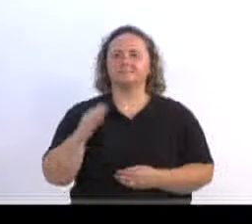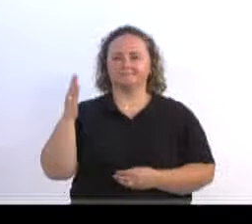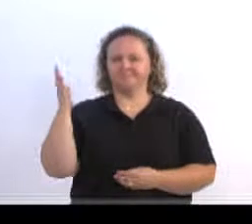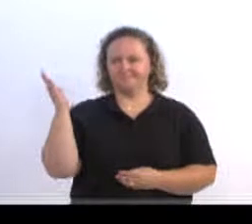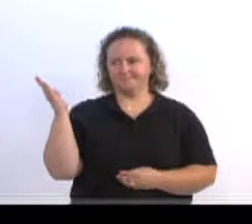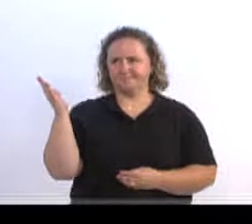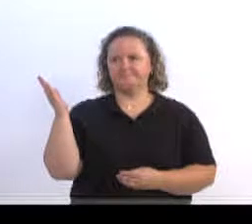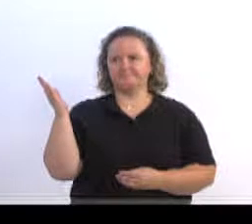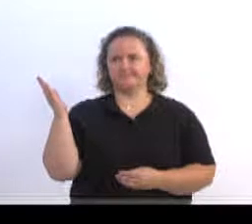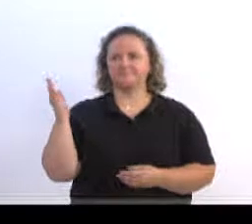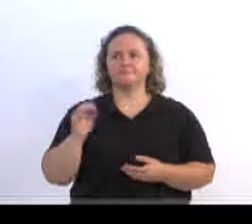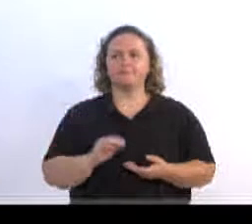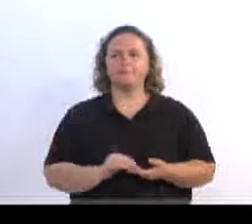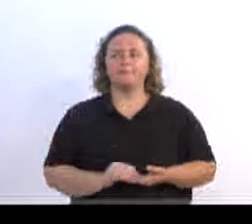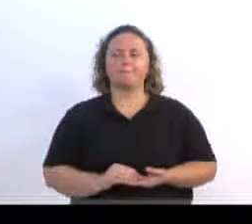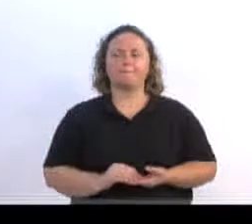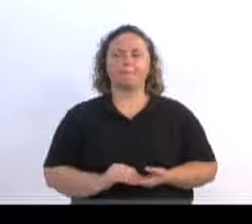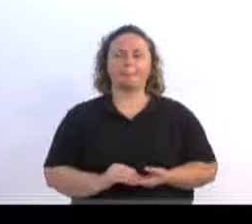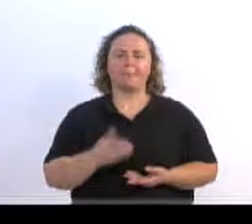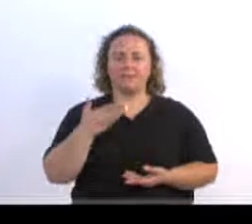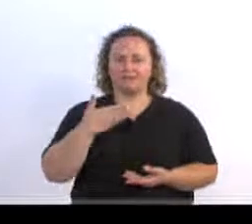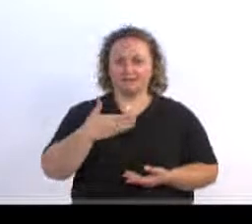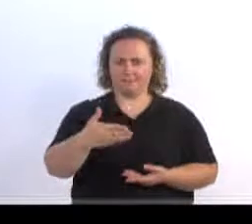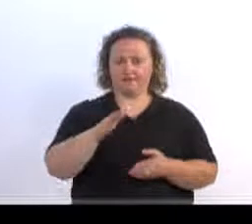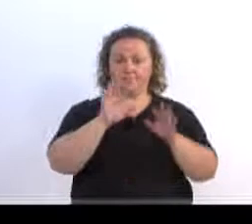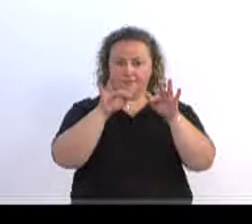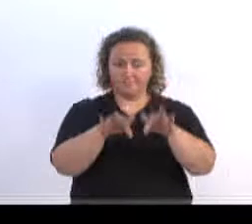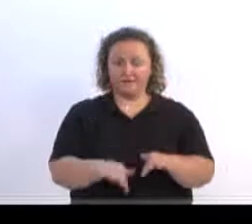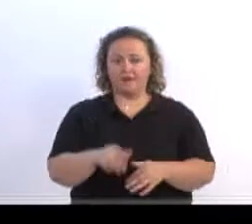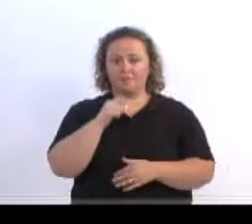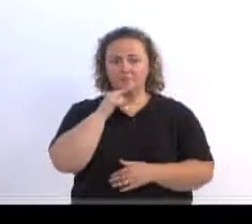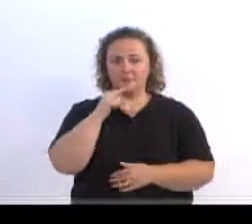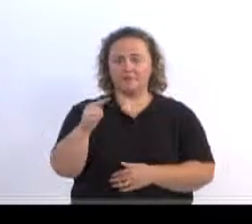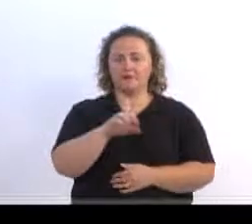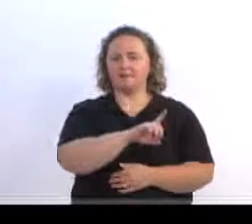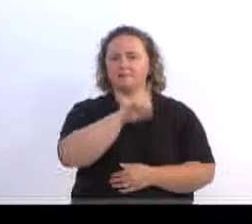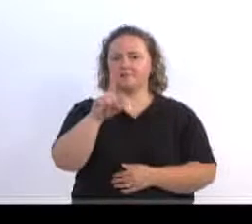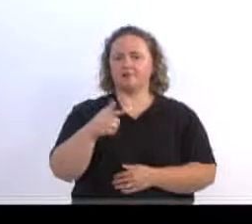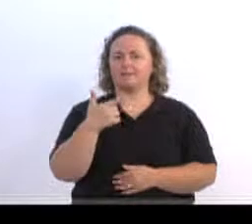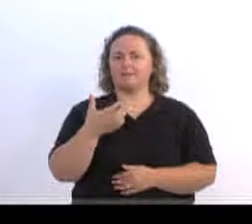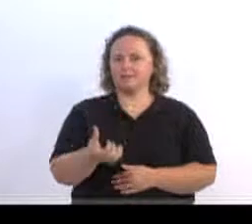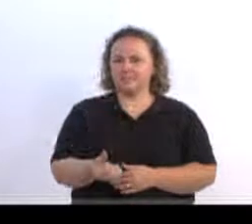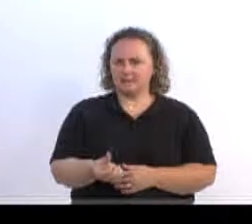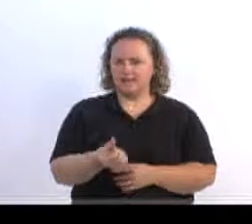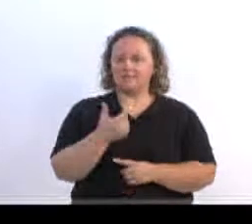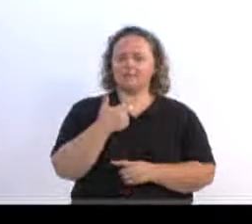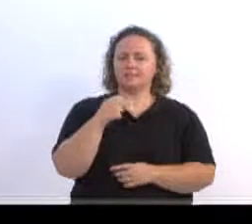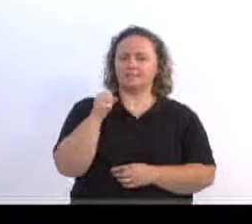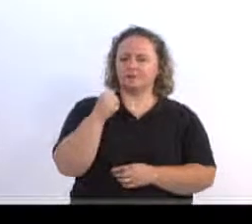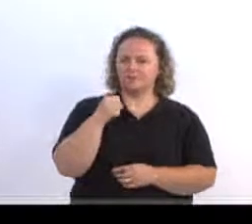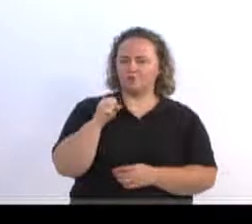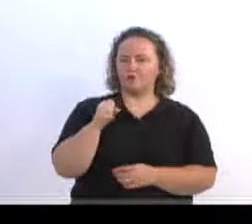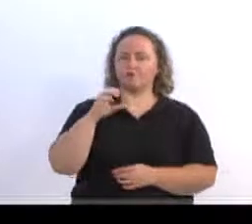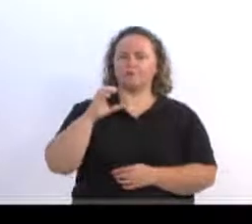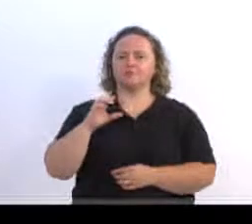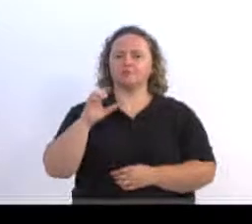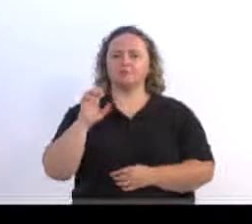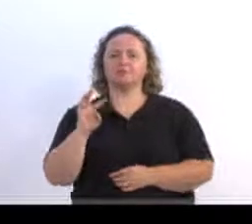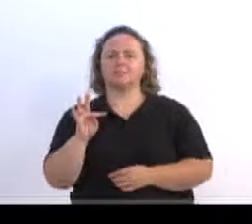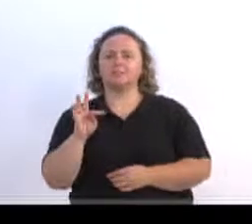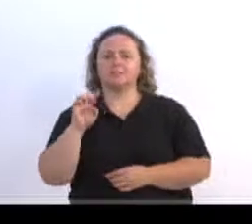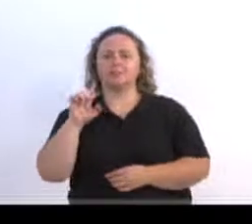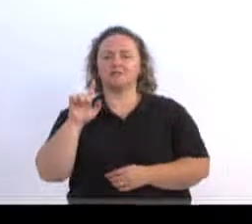Nós teremos aí, nesse próximo final de semana, entre os dias 26 e 28, o CTG Rancho do Chapéu de Clouro.